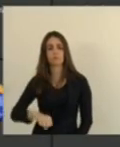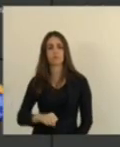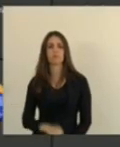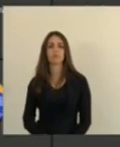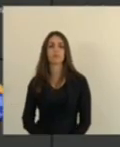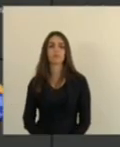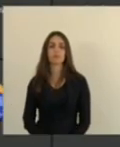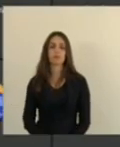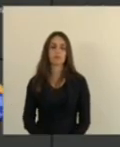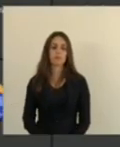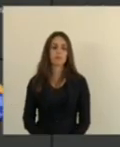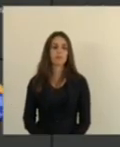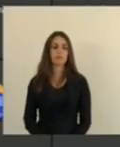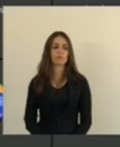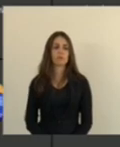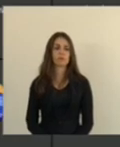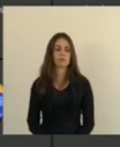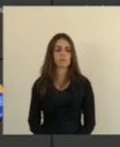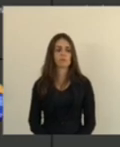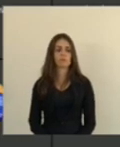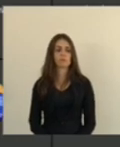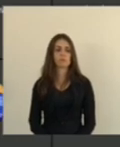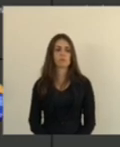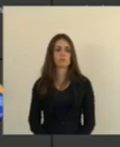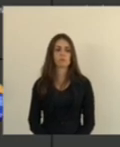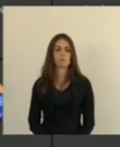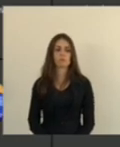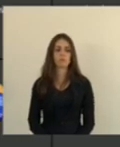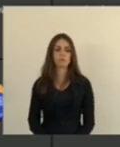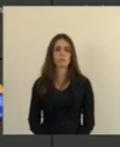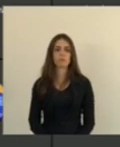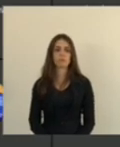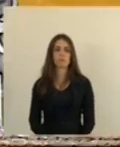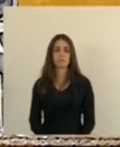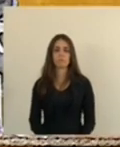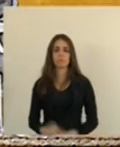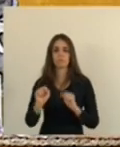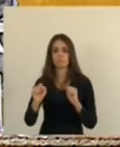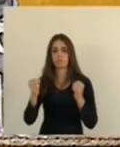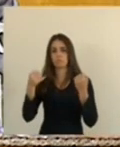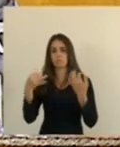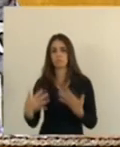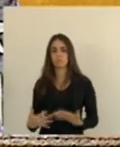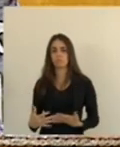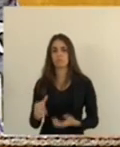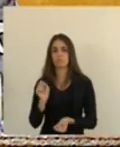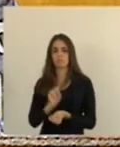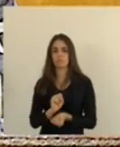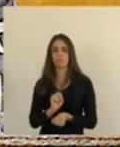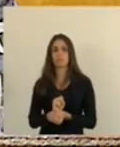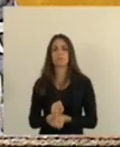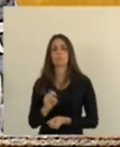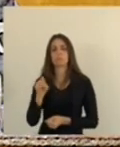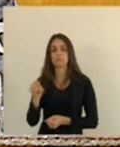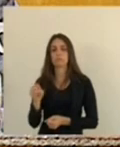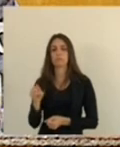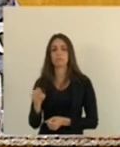Deputado Vandinho Leite, vota sim Posso justificar, presidente? Aguardo o registro